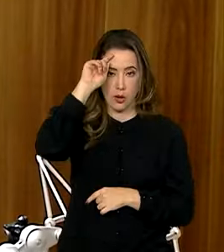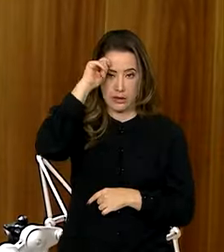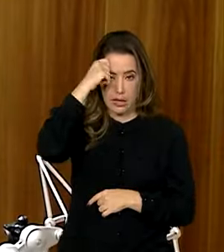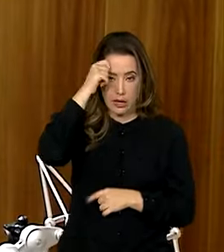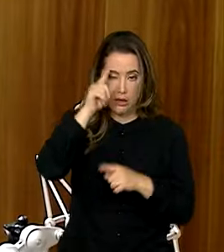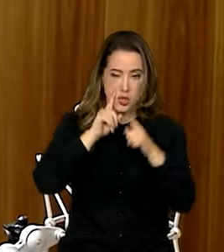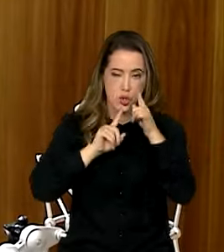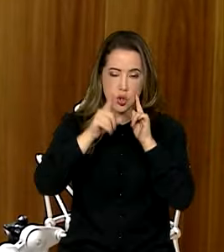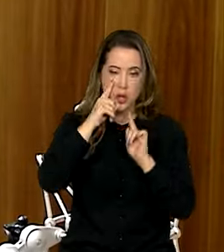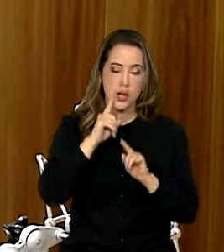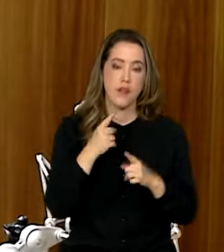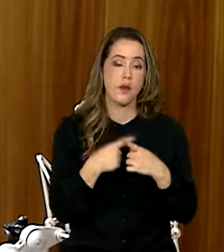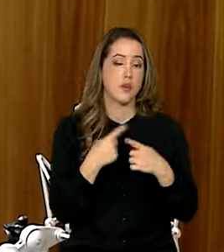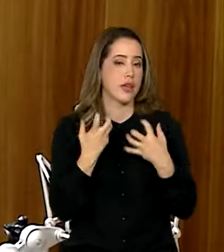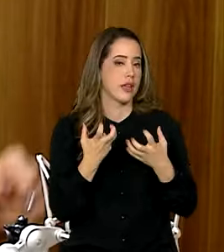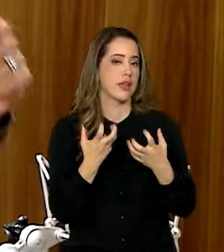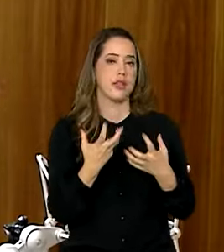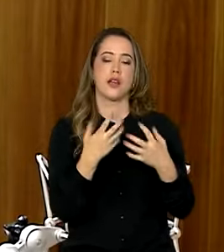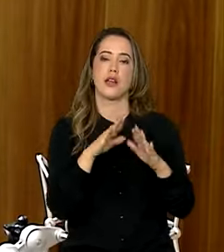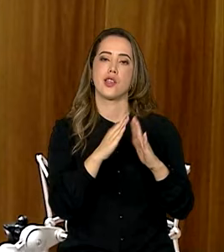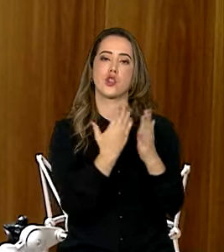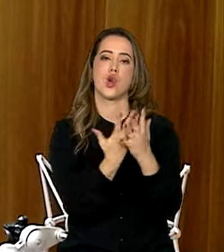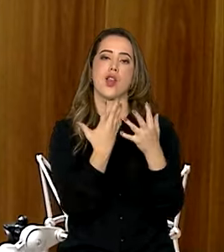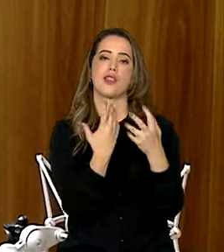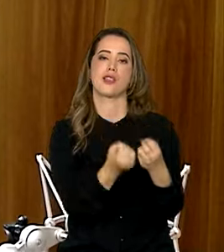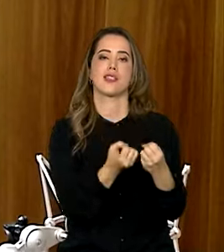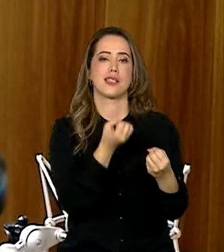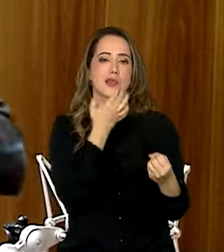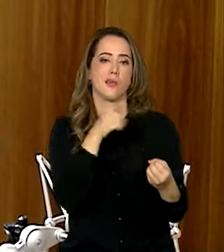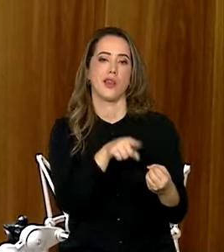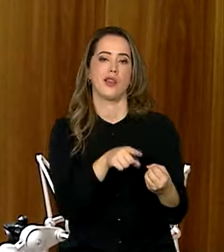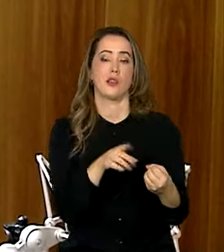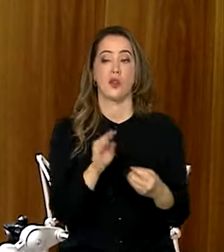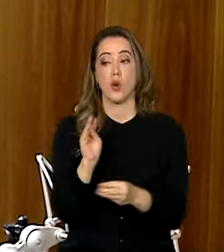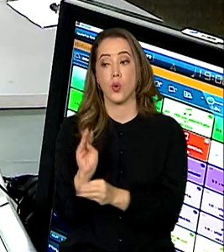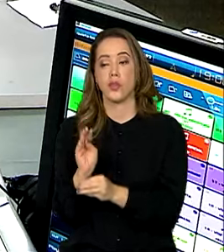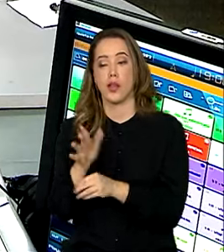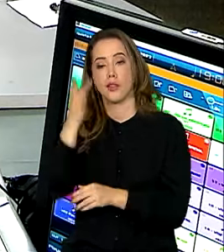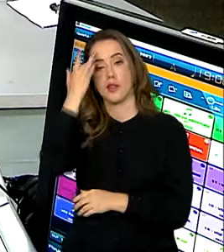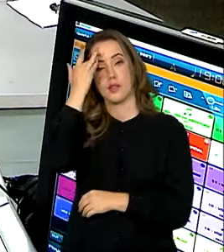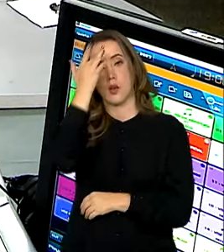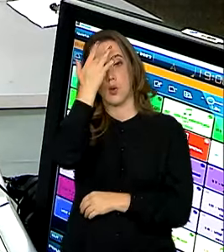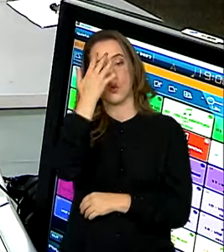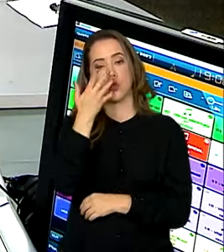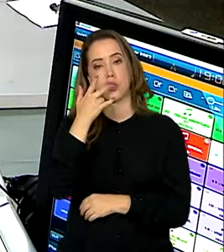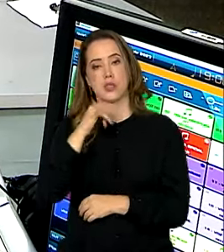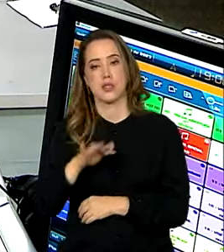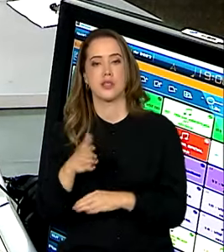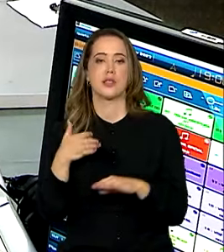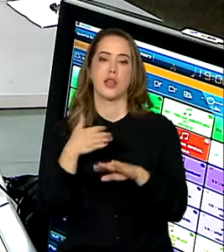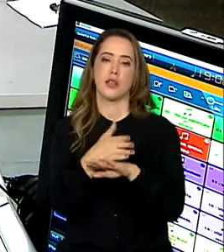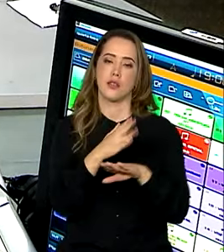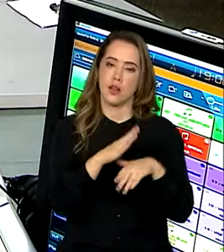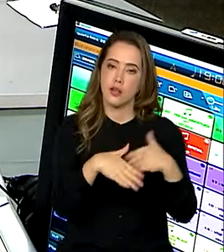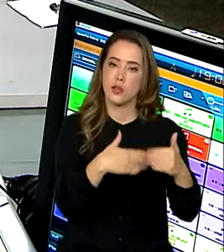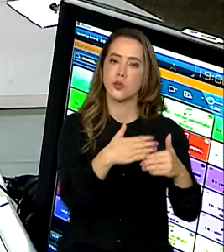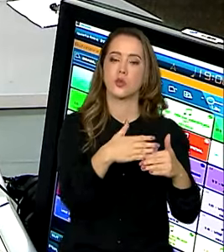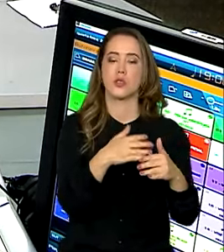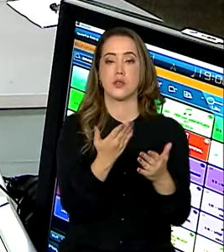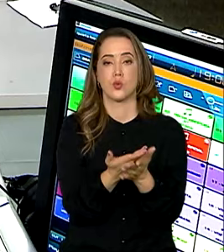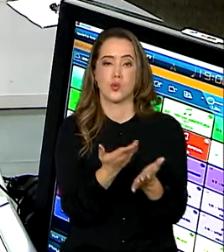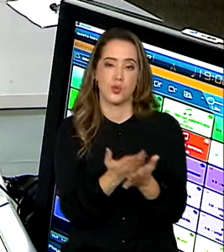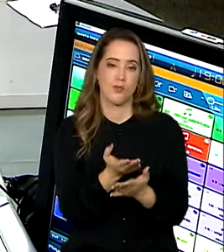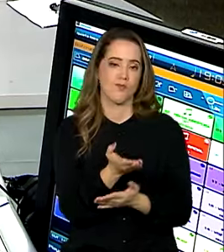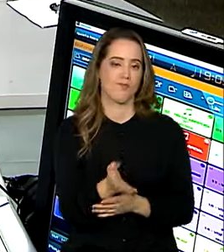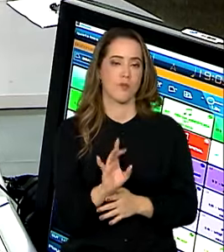bem aceita naquela escola. Então, vai desde a saúde dessa criança até essa entrada e permanência também. Não é algo